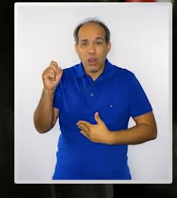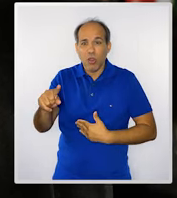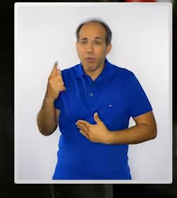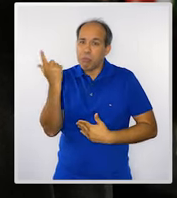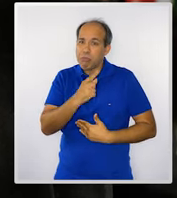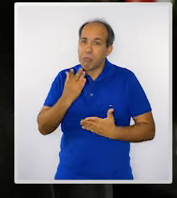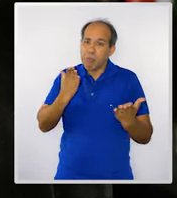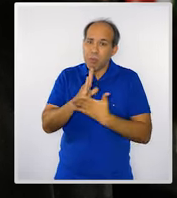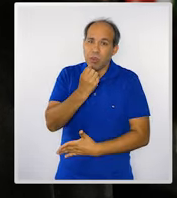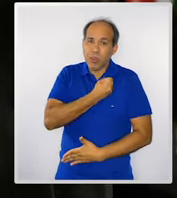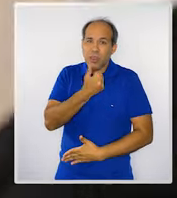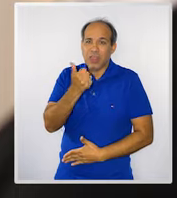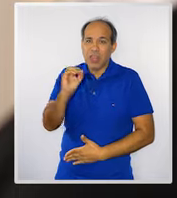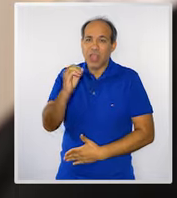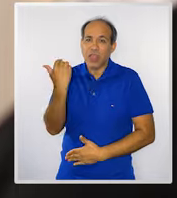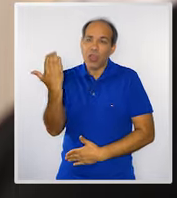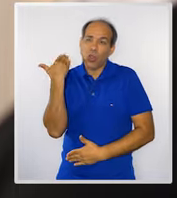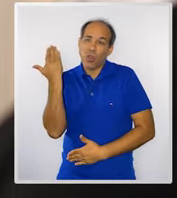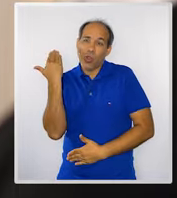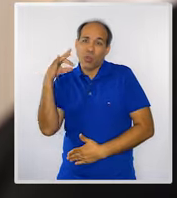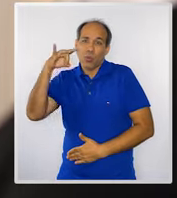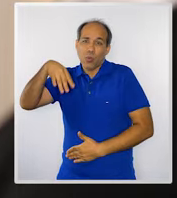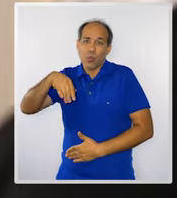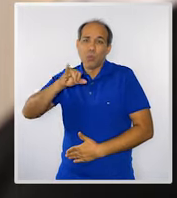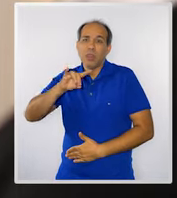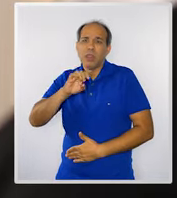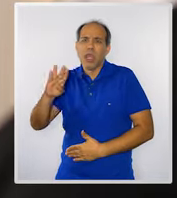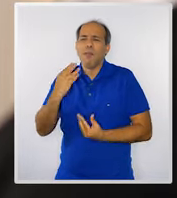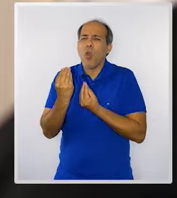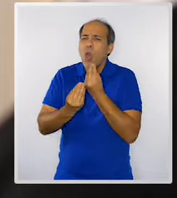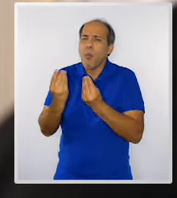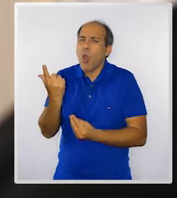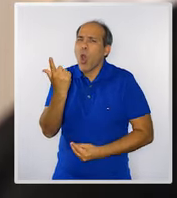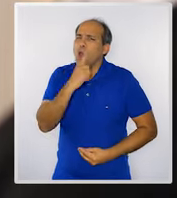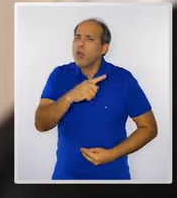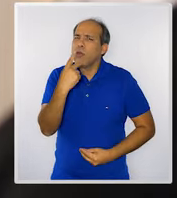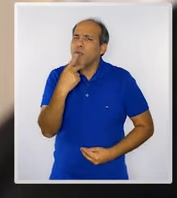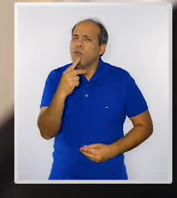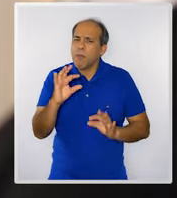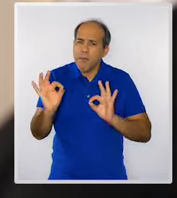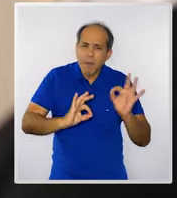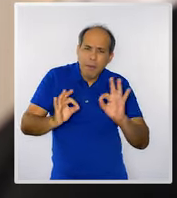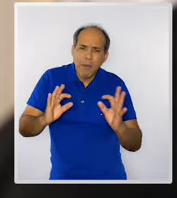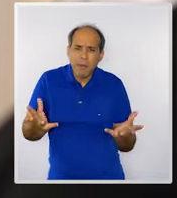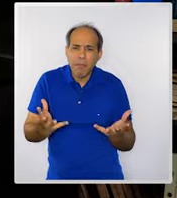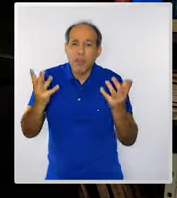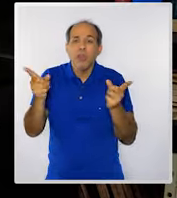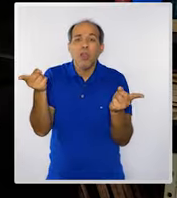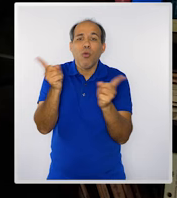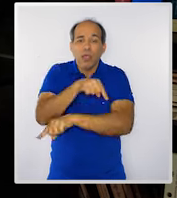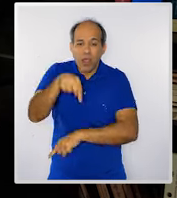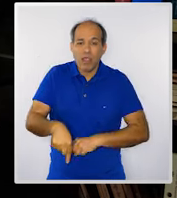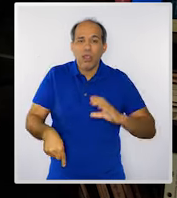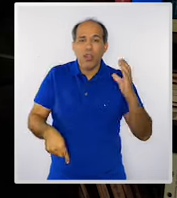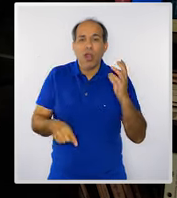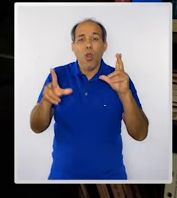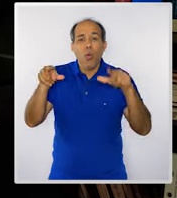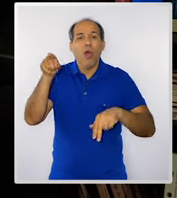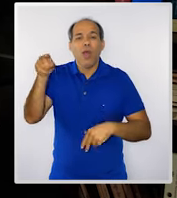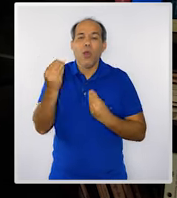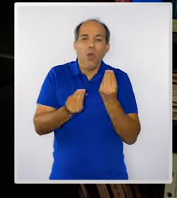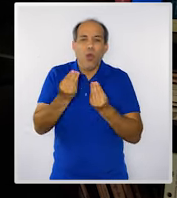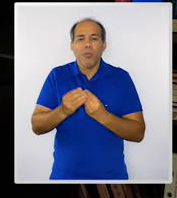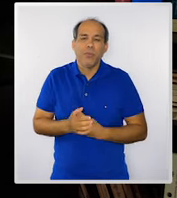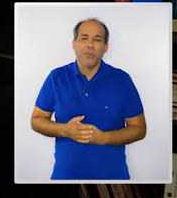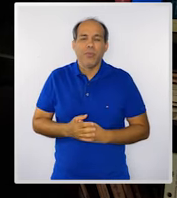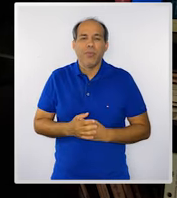nota 10 no último IDEB. Qual é a receita do sucesso de Sobral e como nós podemos fazer para reverter esse cenário em Niterói?